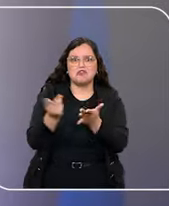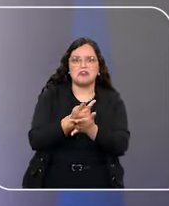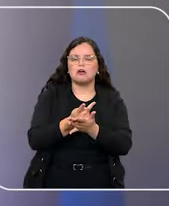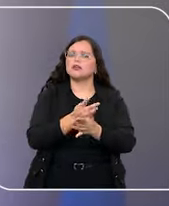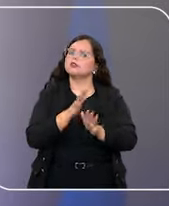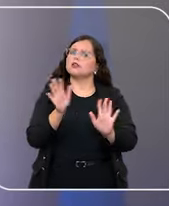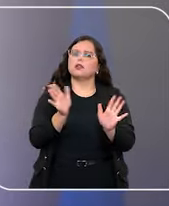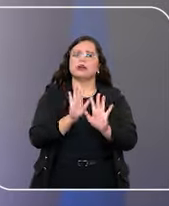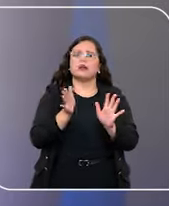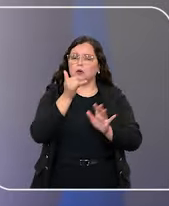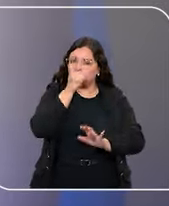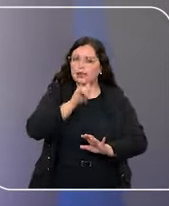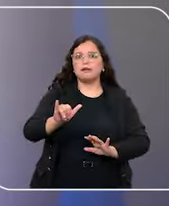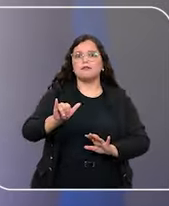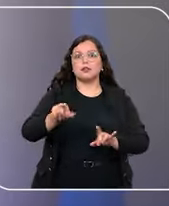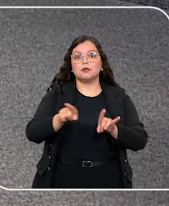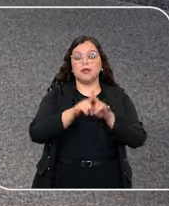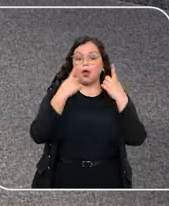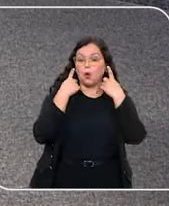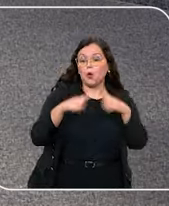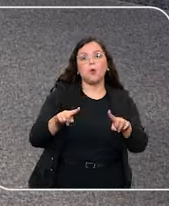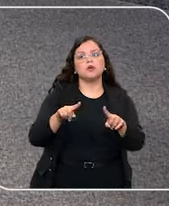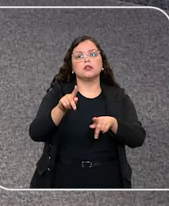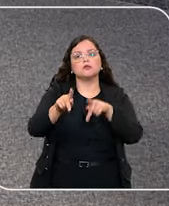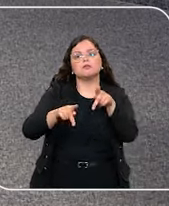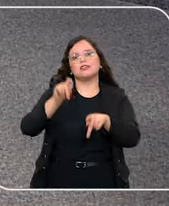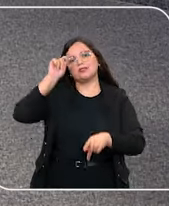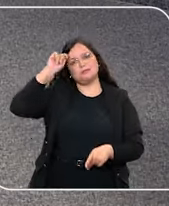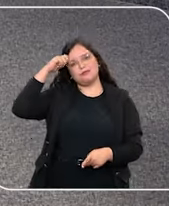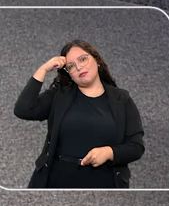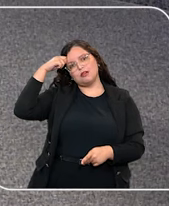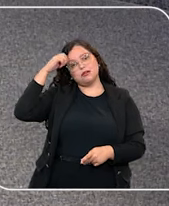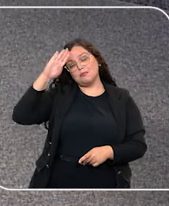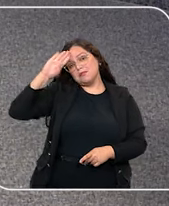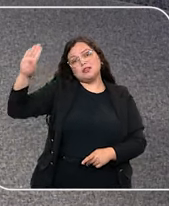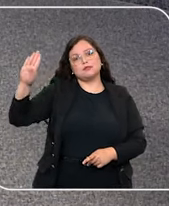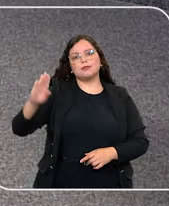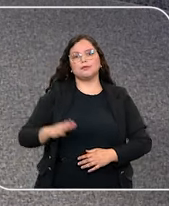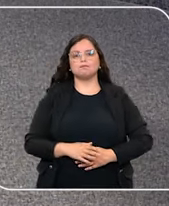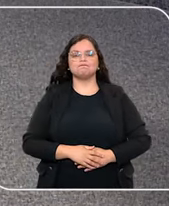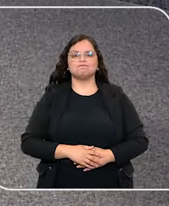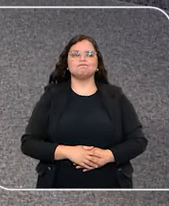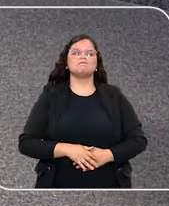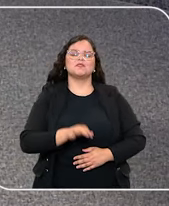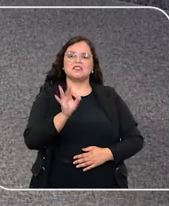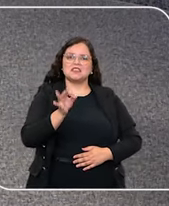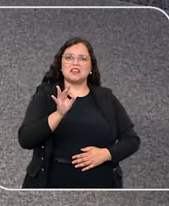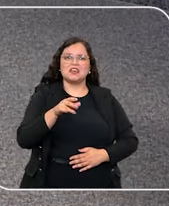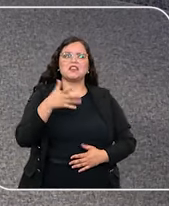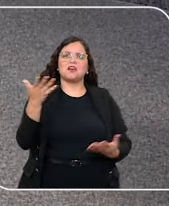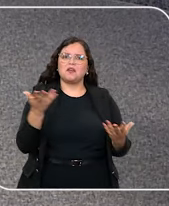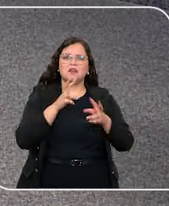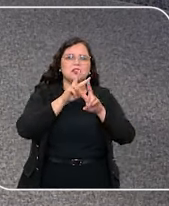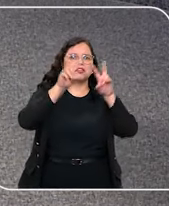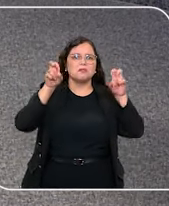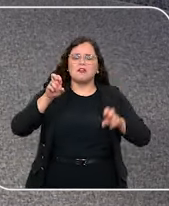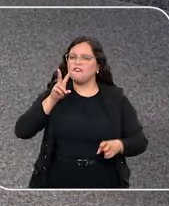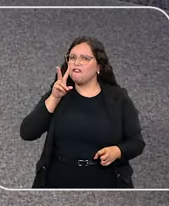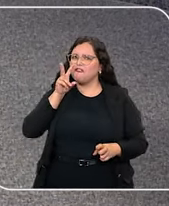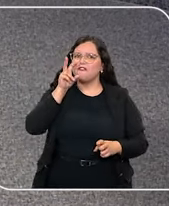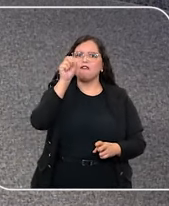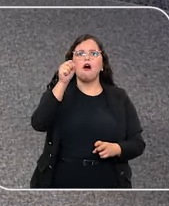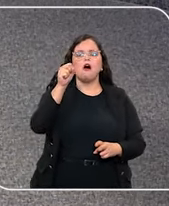repitam, em especial contra a população negra, Samanta. É isso, é um assunto forte e